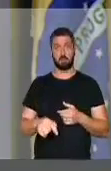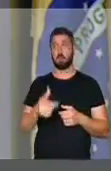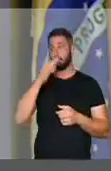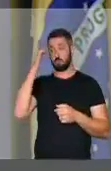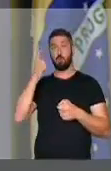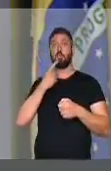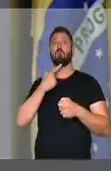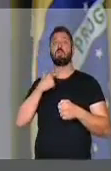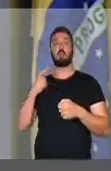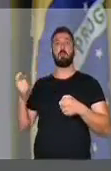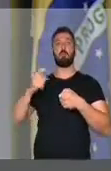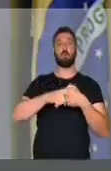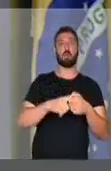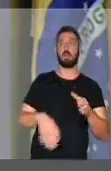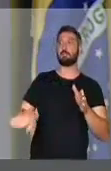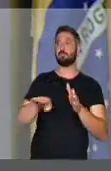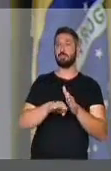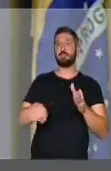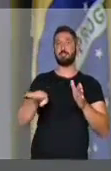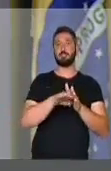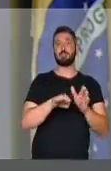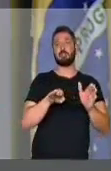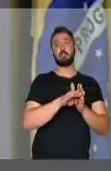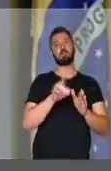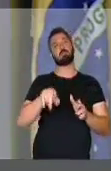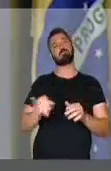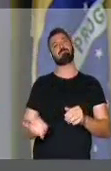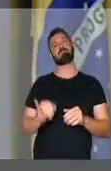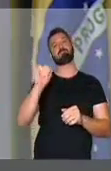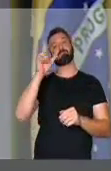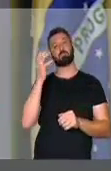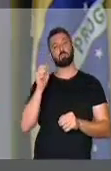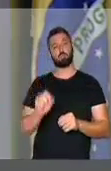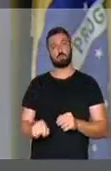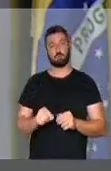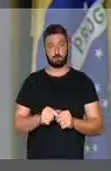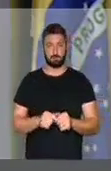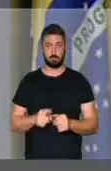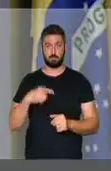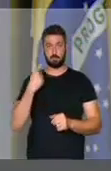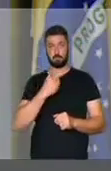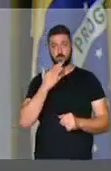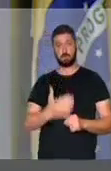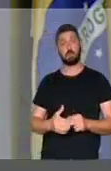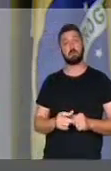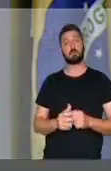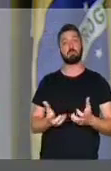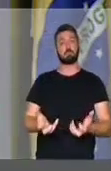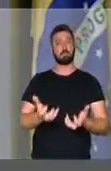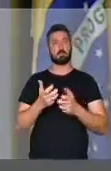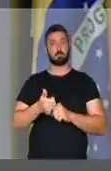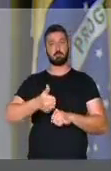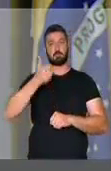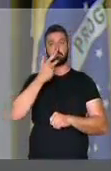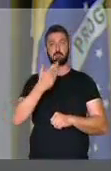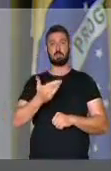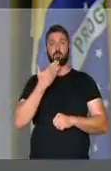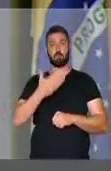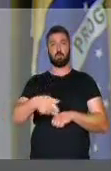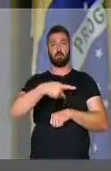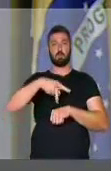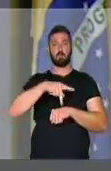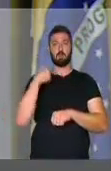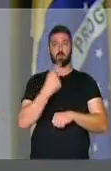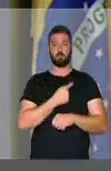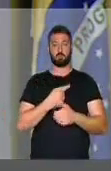voltando, estão chegando e isso é de extrema importância para nós que quer o melhor para o